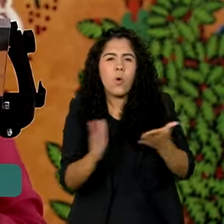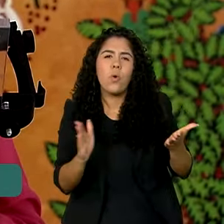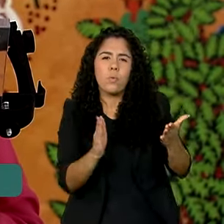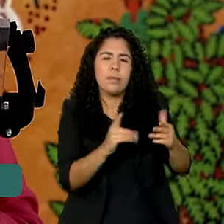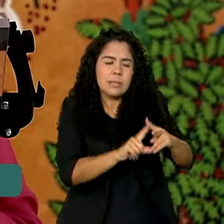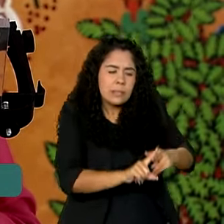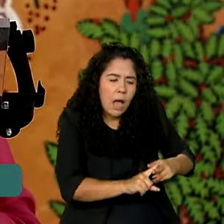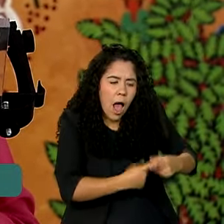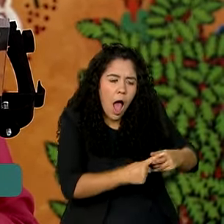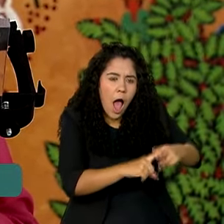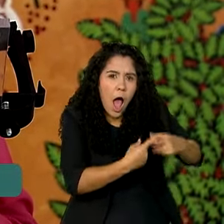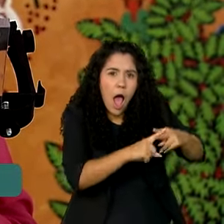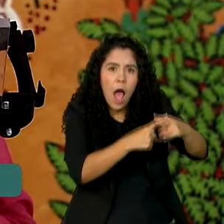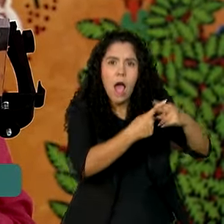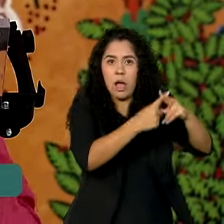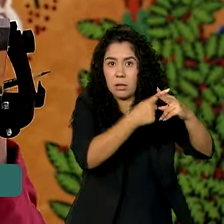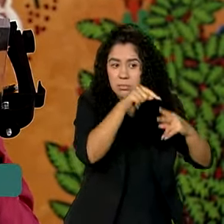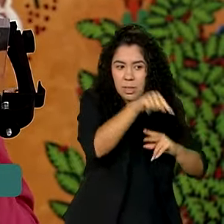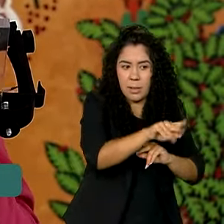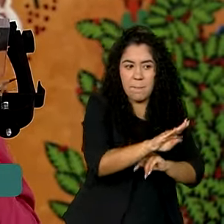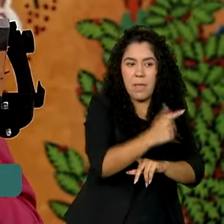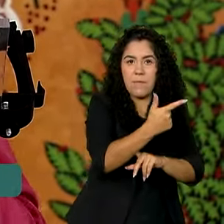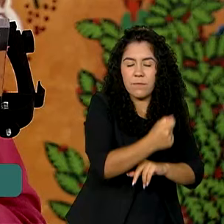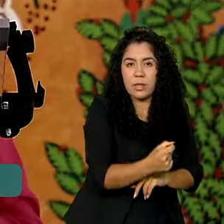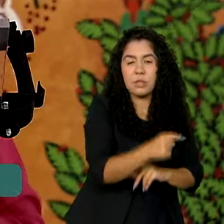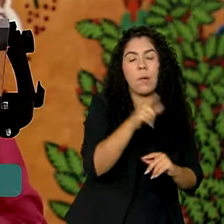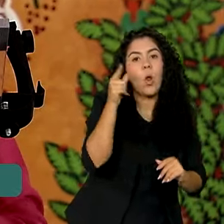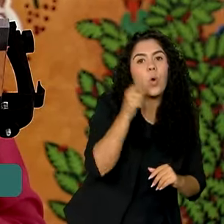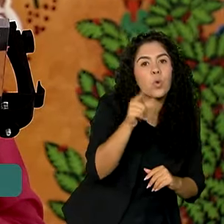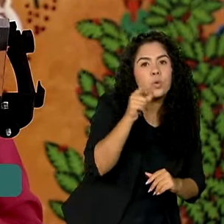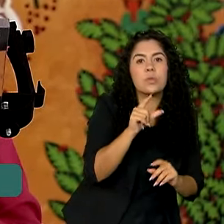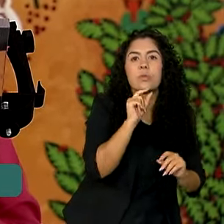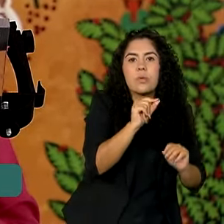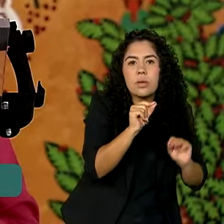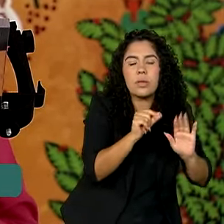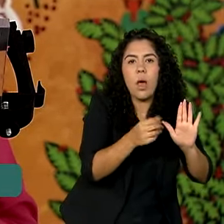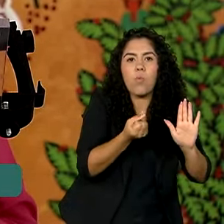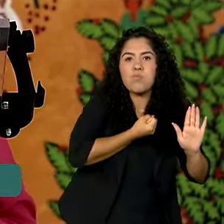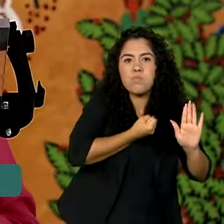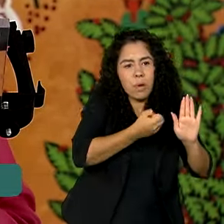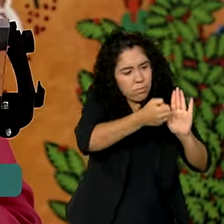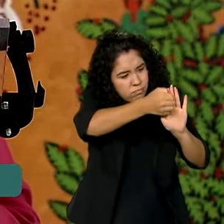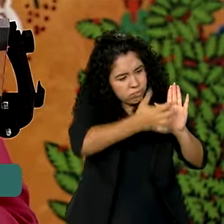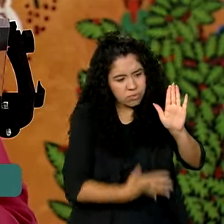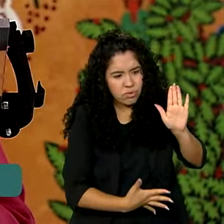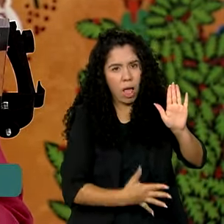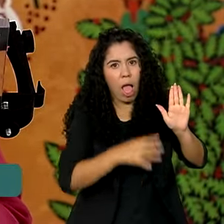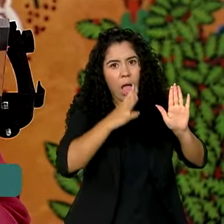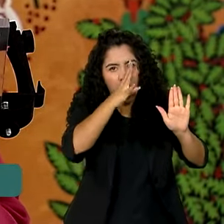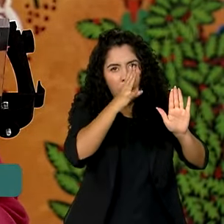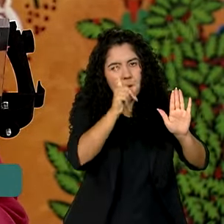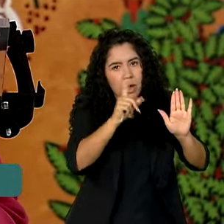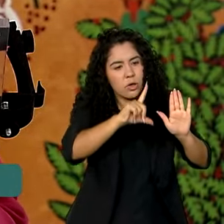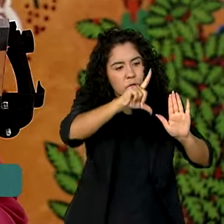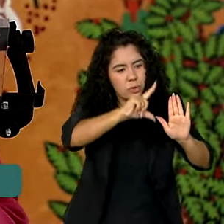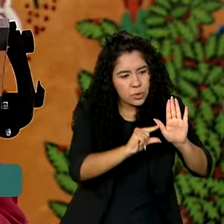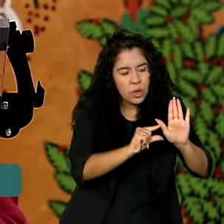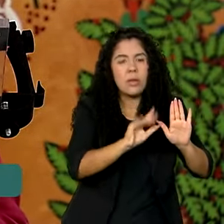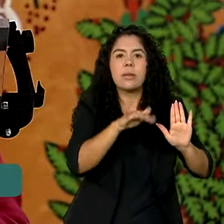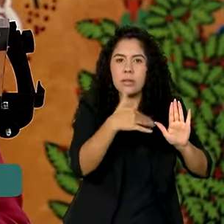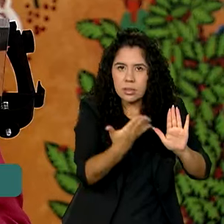próprio processo do B20 para trazer um número menor de recomendações ao G20. Então, a liderança